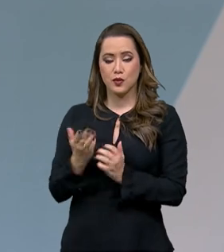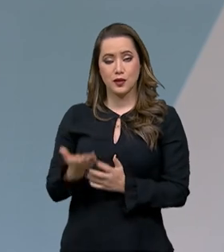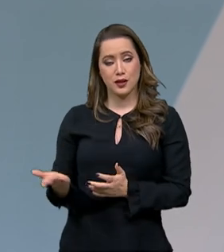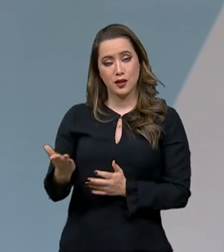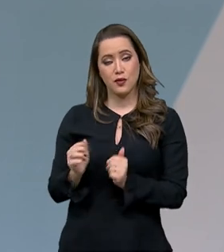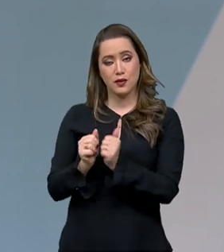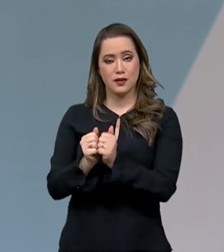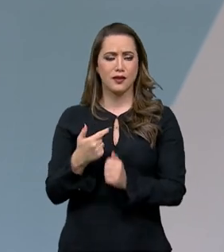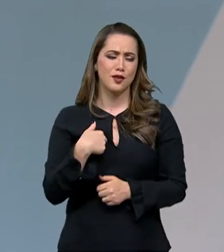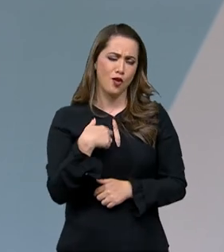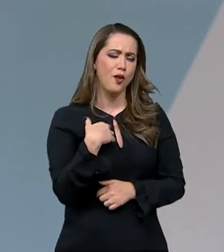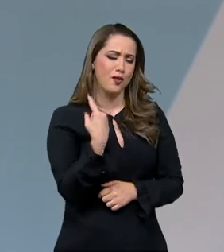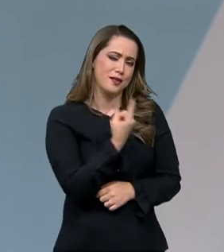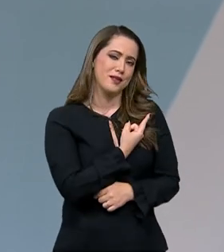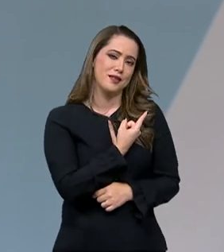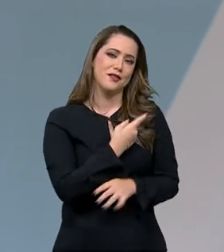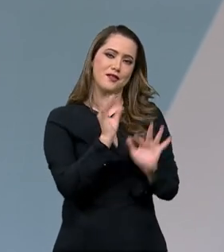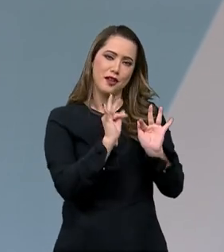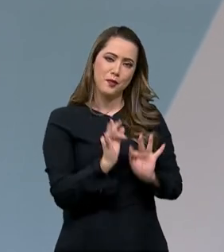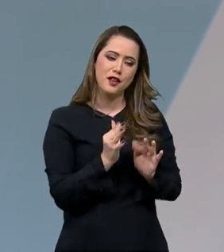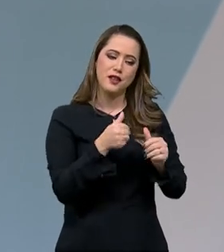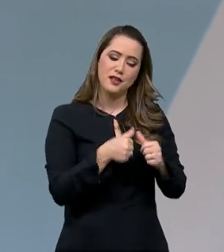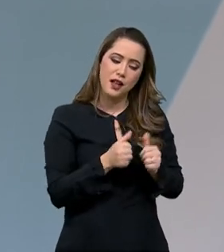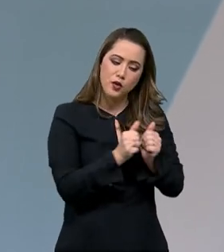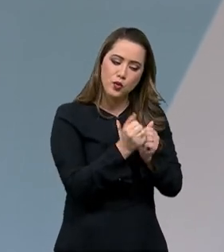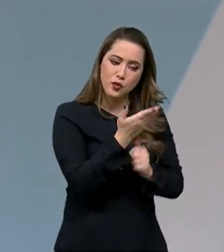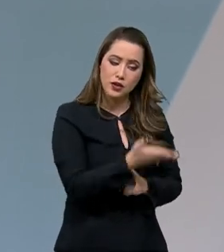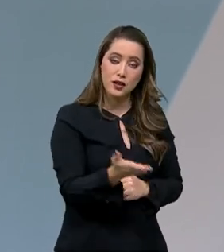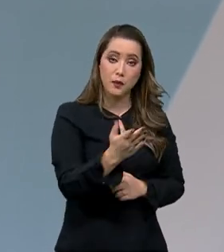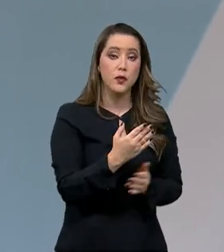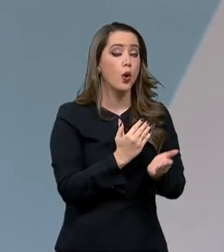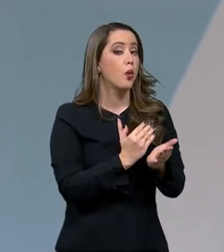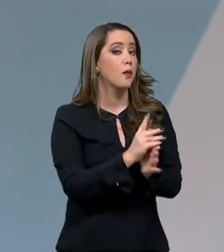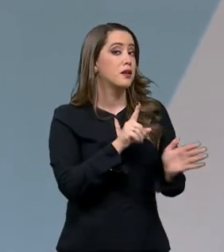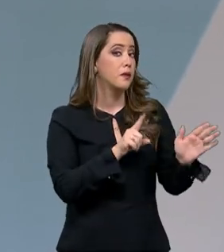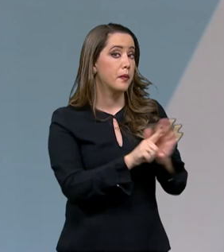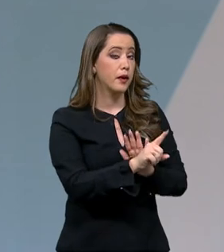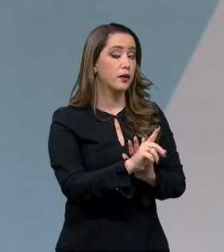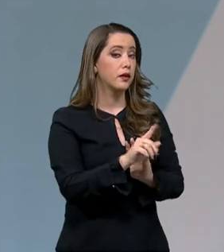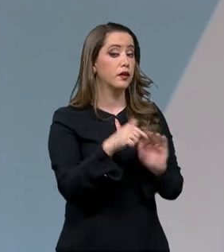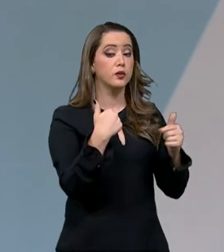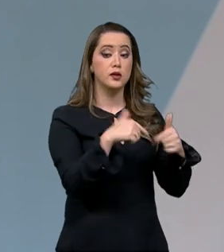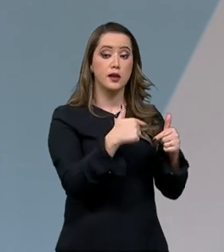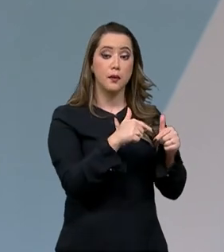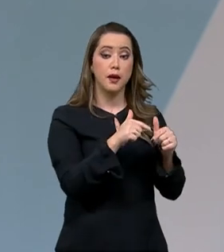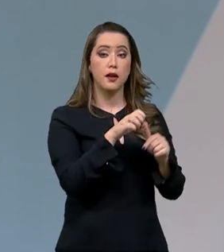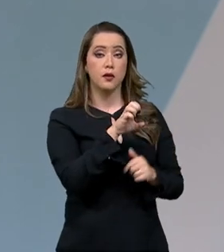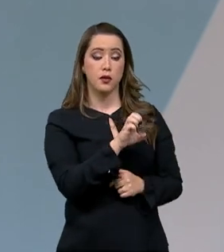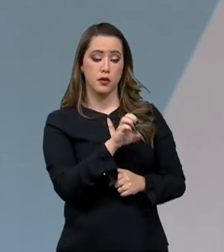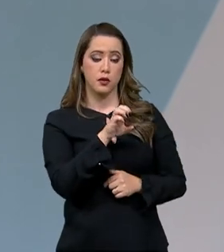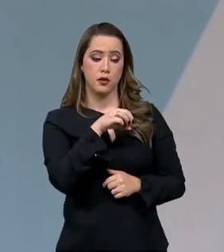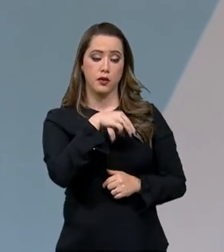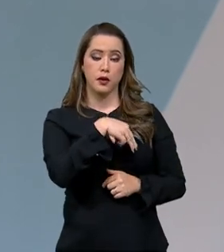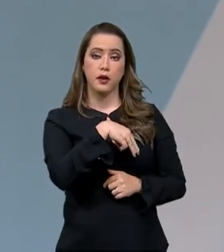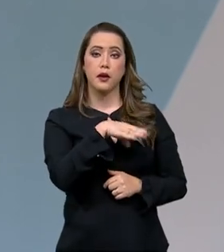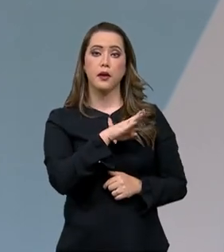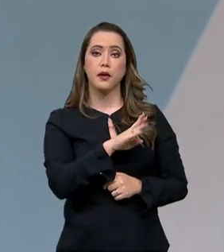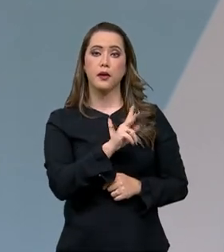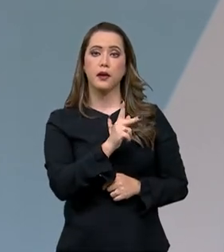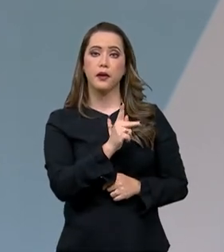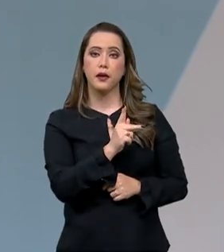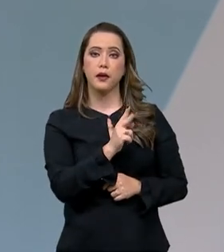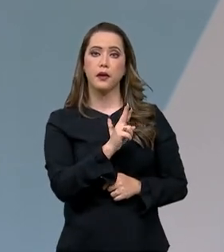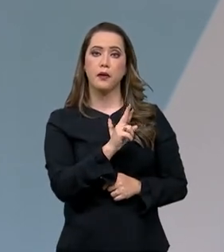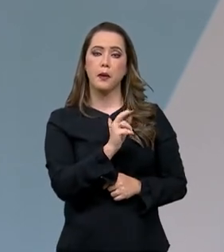é nossa. E eu começo perguntando ao senhor a respeito do papel da Embrapa. Nós sabemos aí do